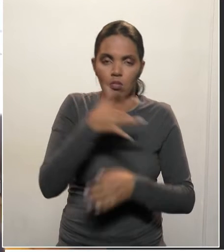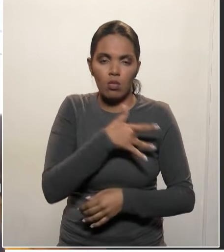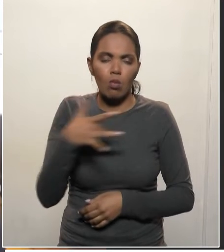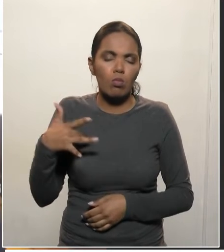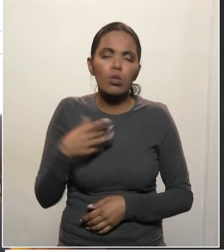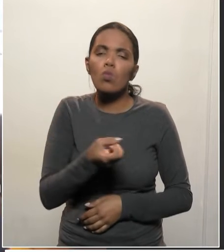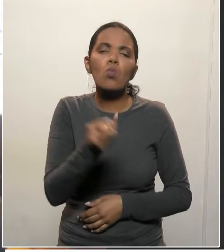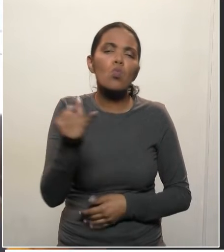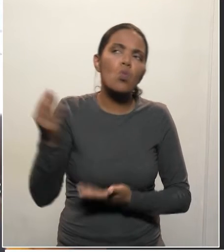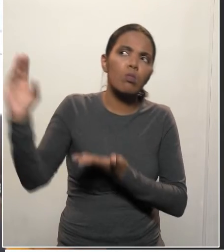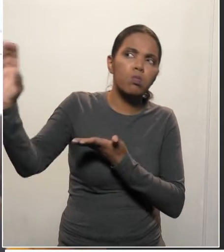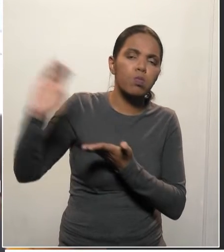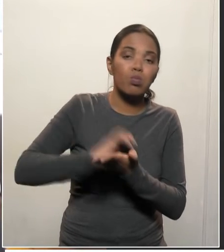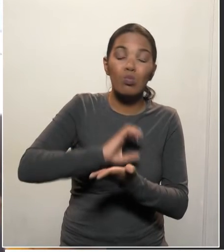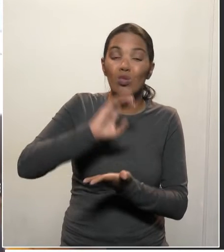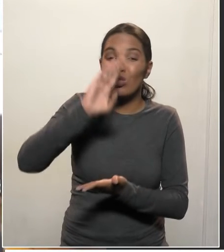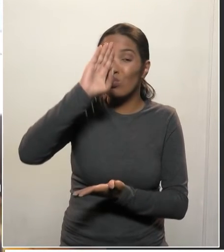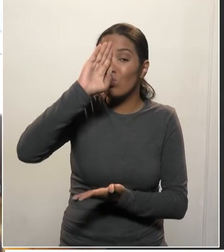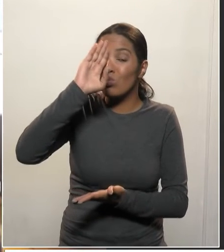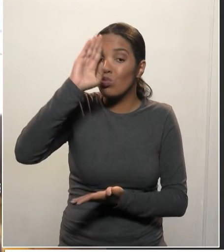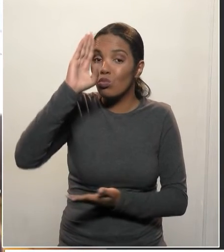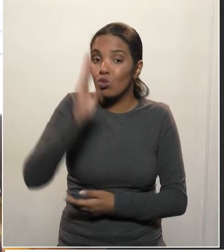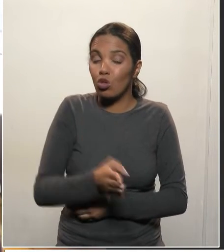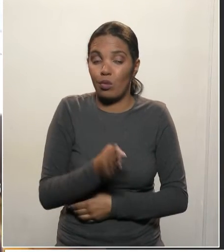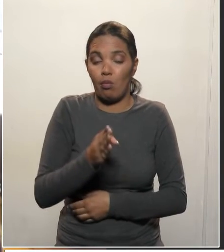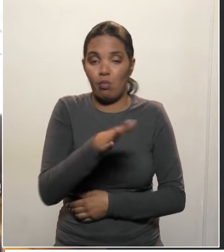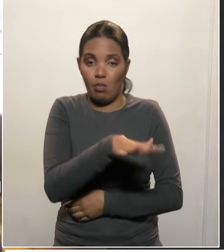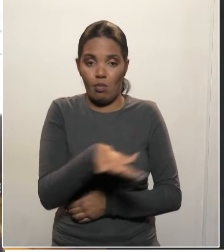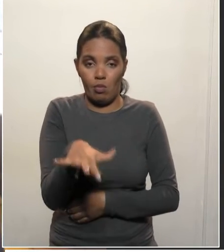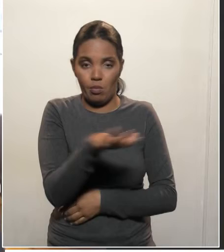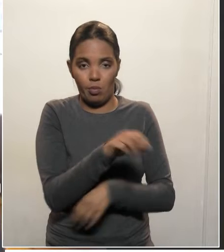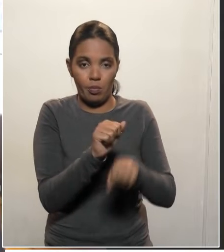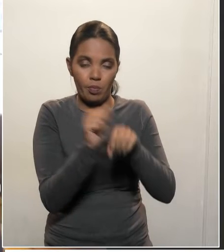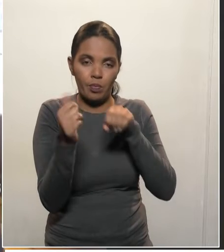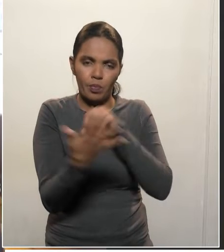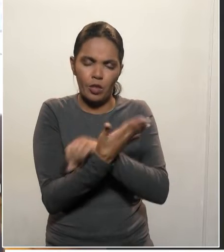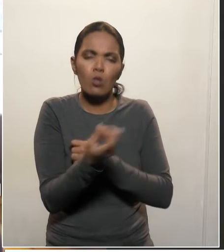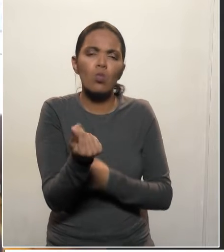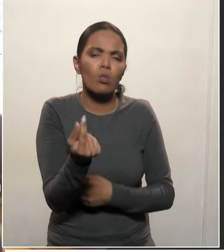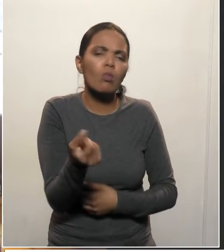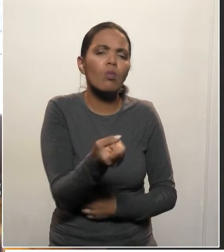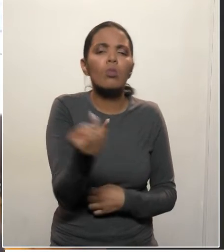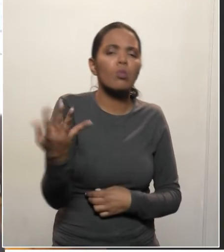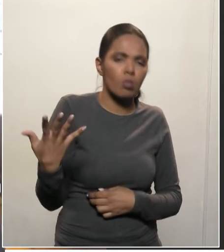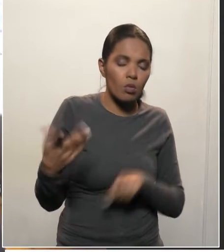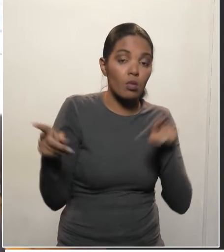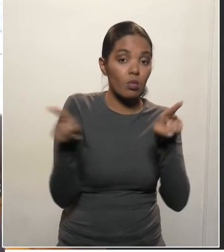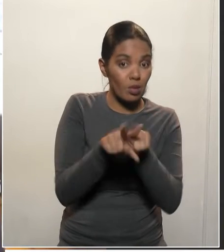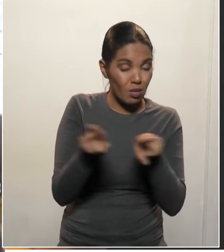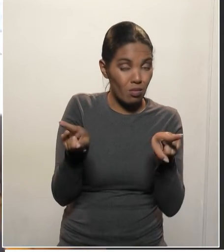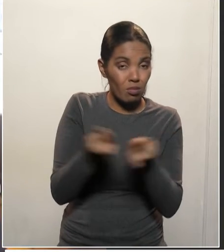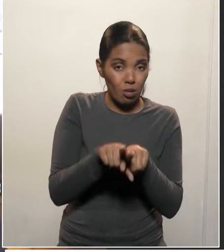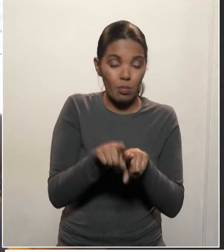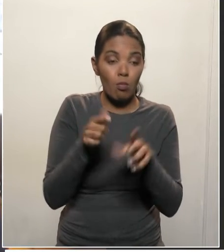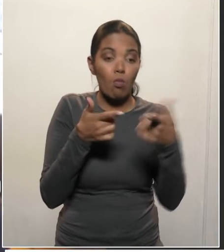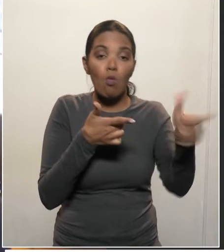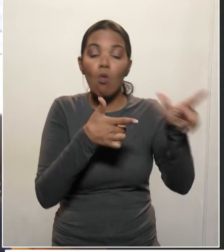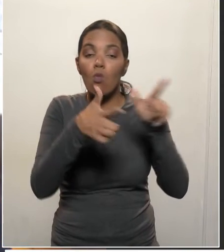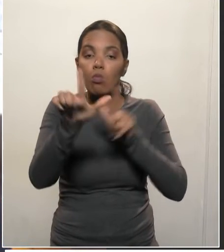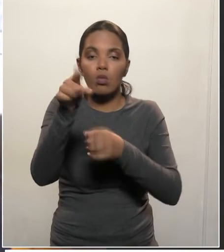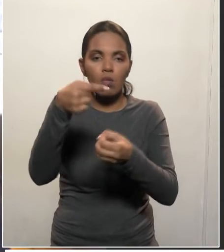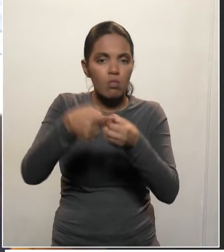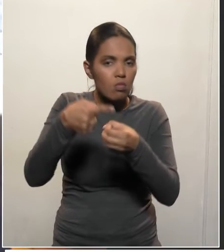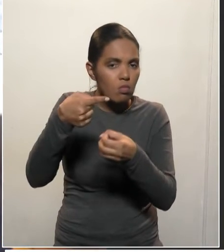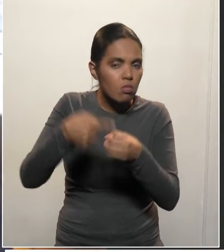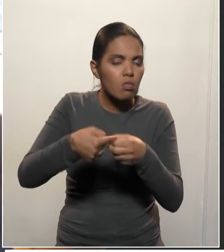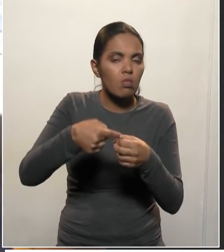recebeu diretamente para o combate ao coronavírus, e também se outros municípios do Estado